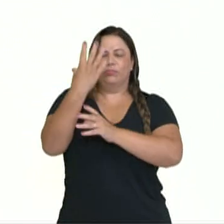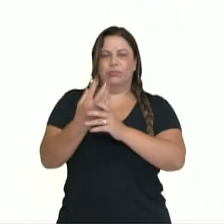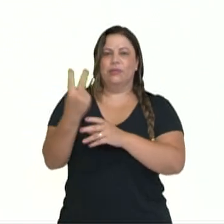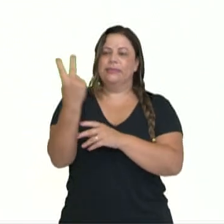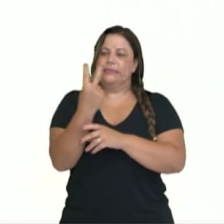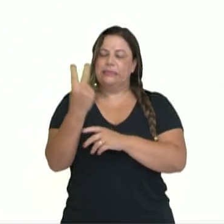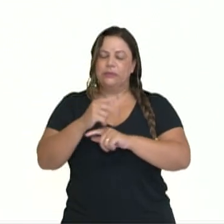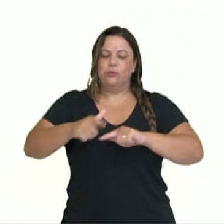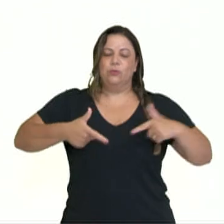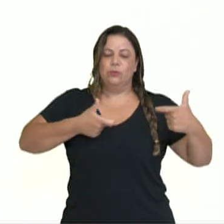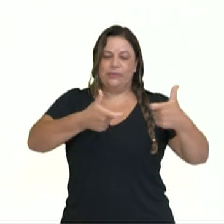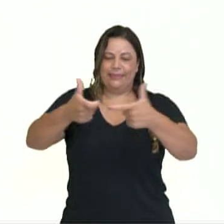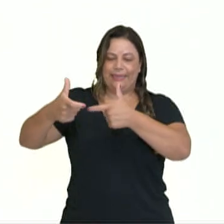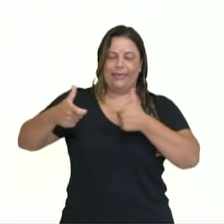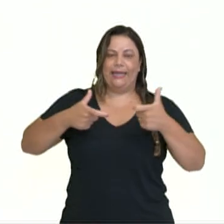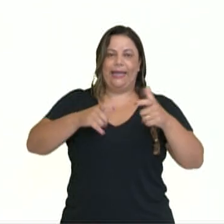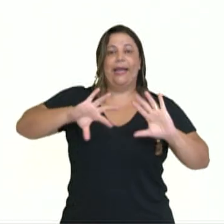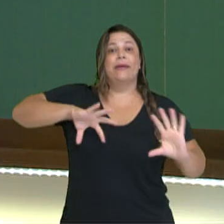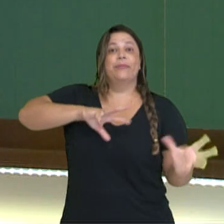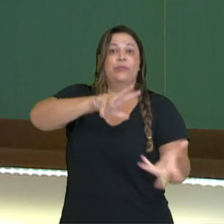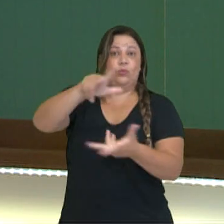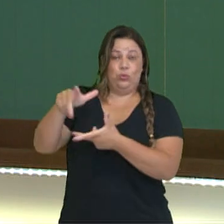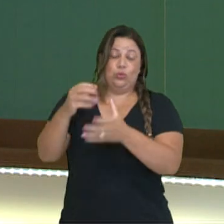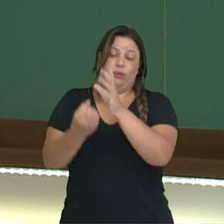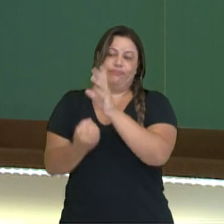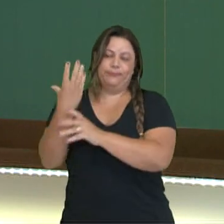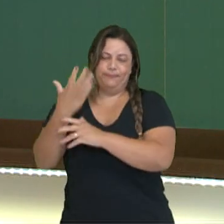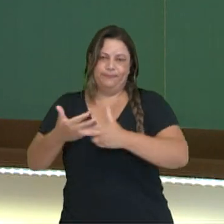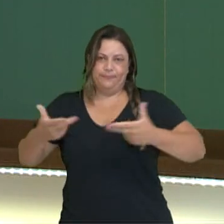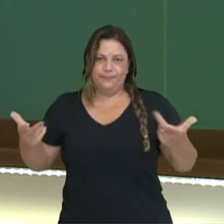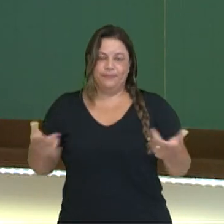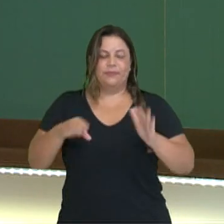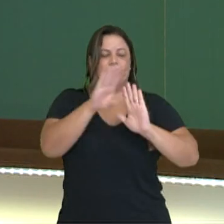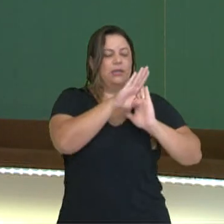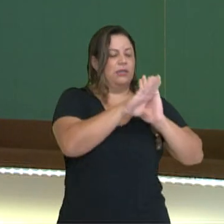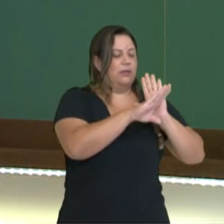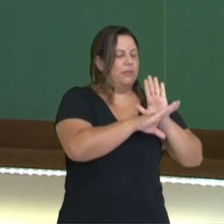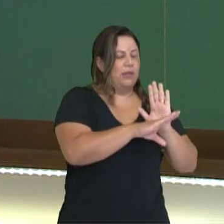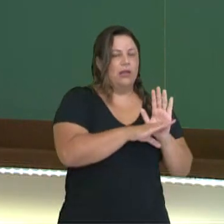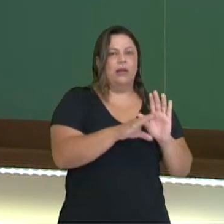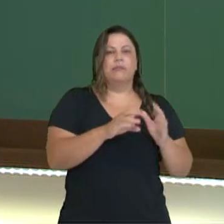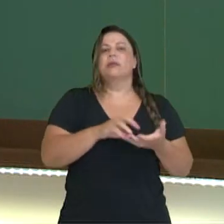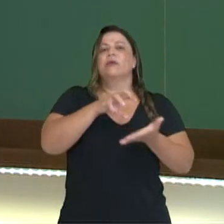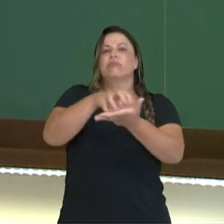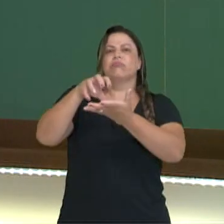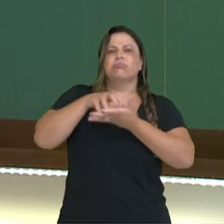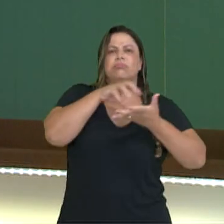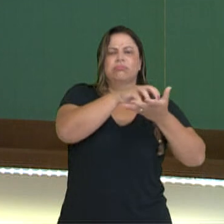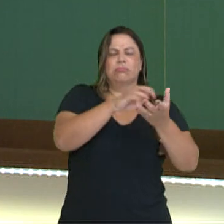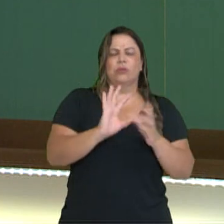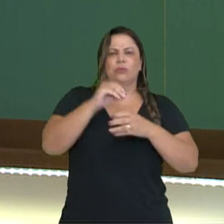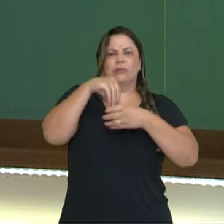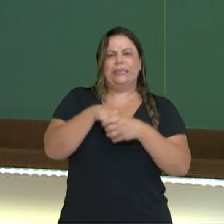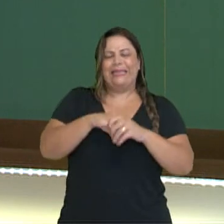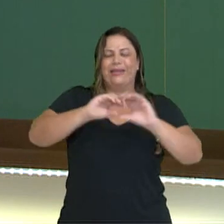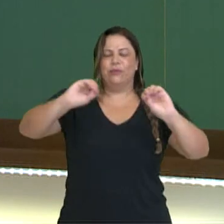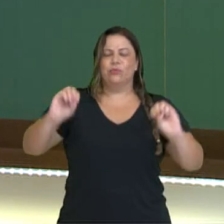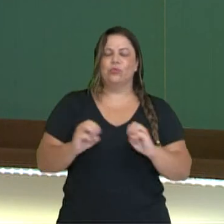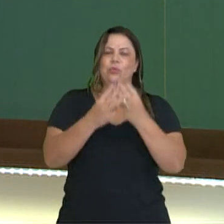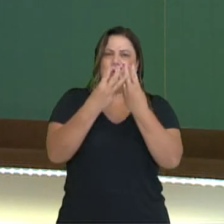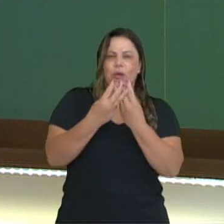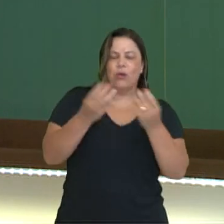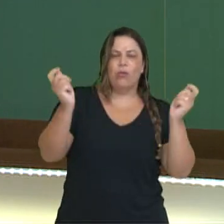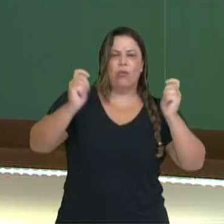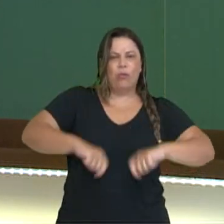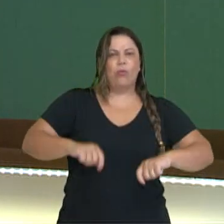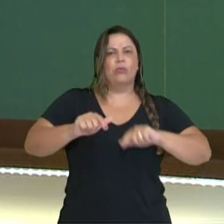mundial, se estabelece que vão havendo setores, organismos dentro da ONU que têm determinadas ações